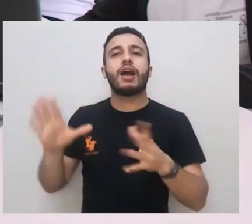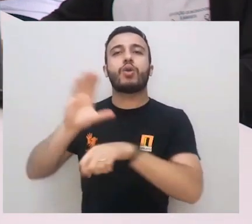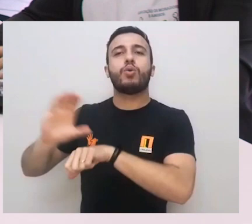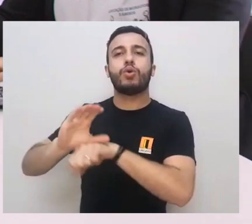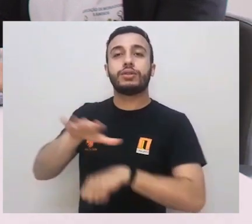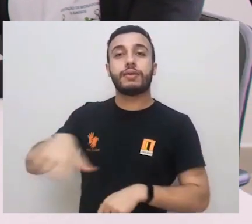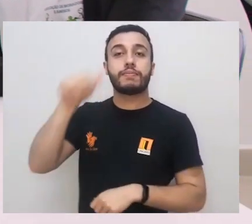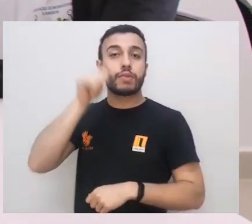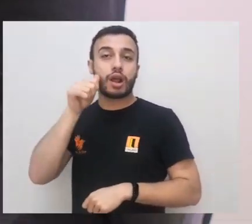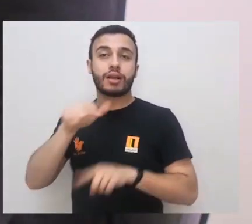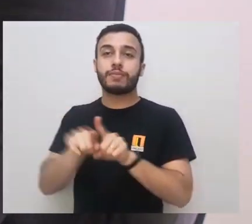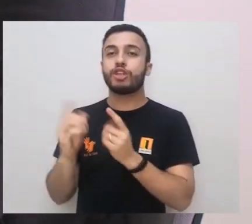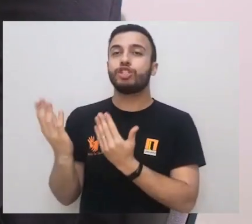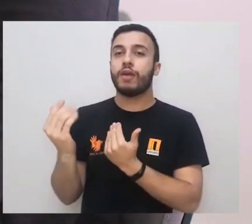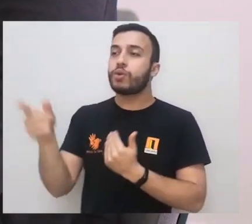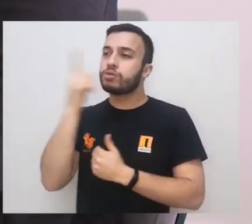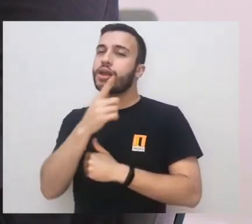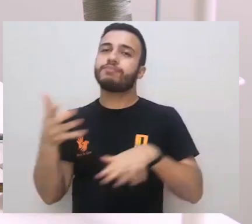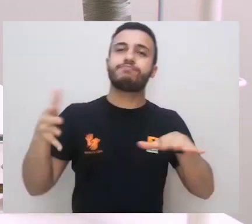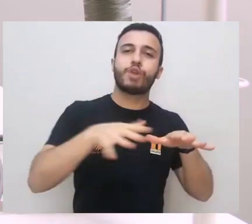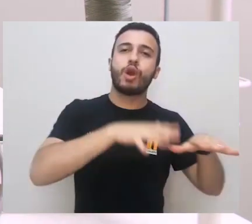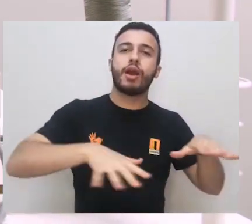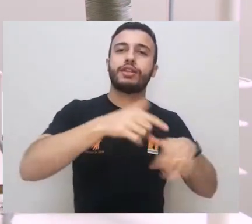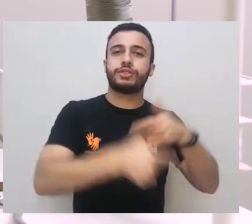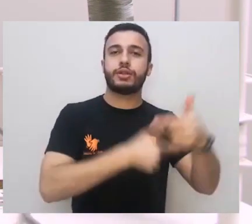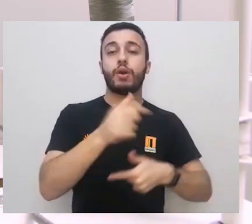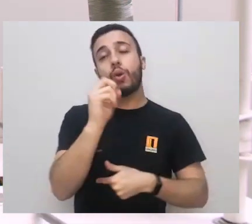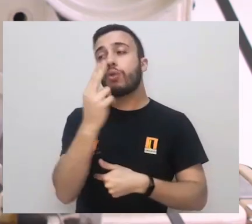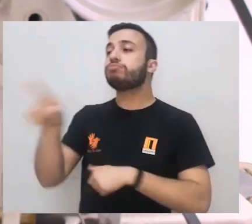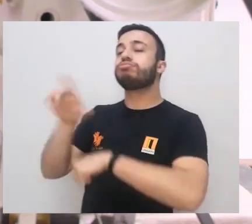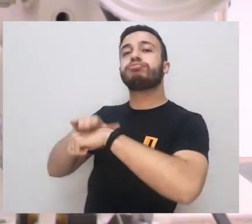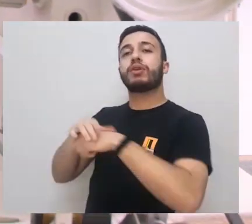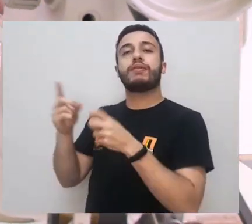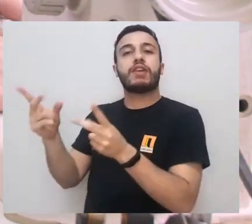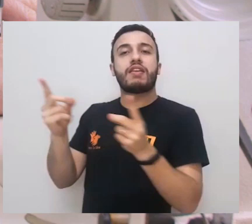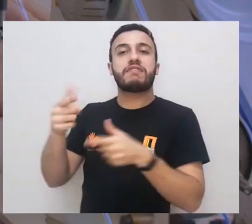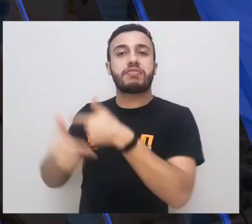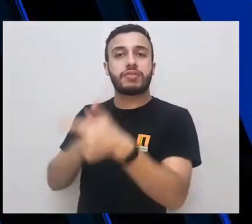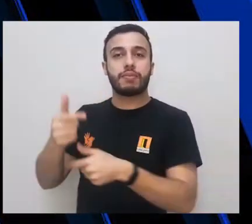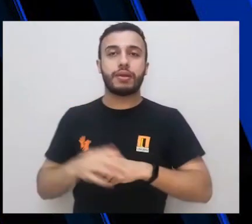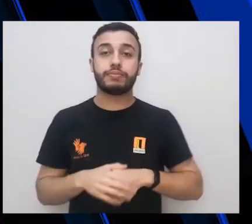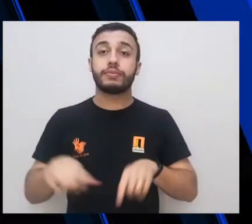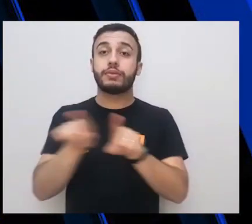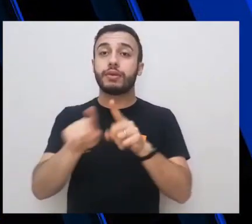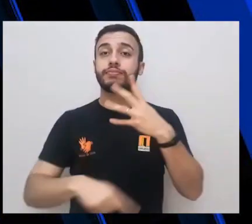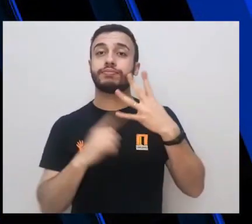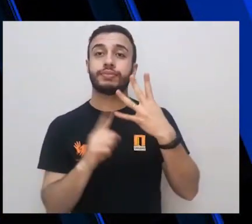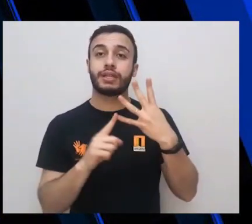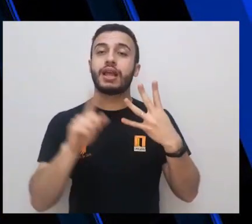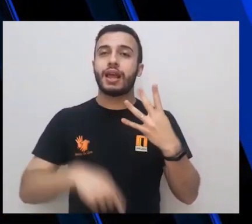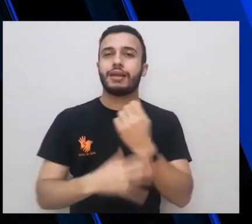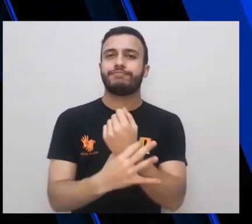capacitação de mulheres e jovens para a inclusão dessas pessoas no mercado de trabalho ou oportunidade de geração de renda. Já no eixo